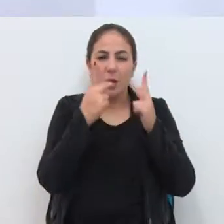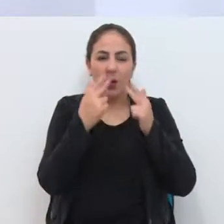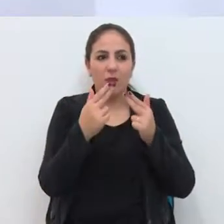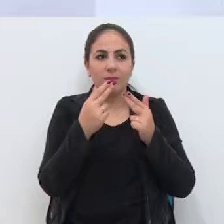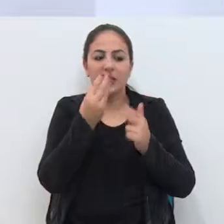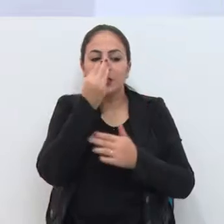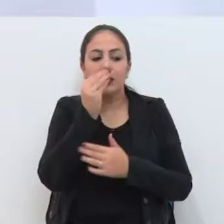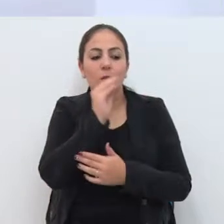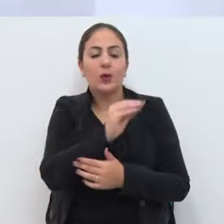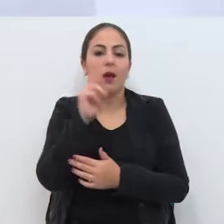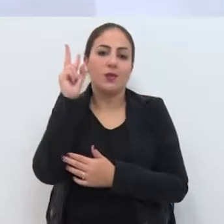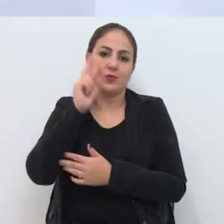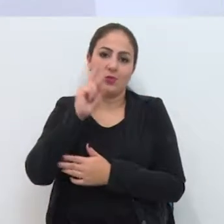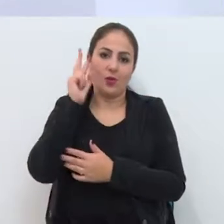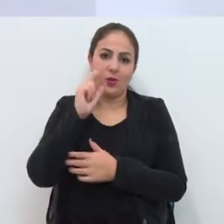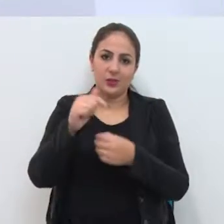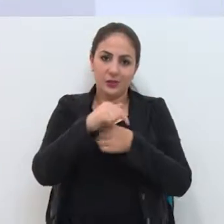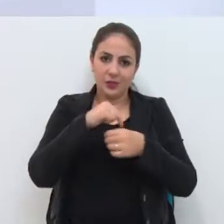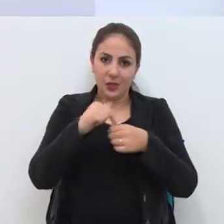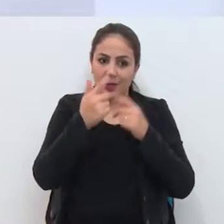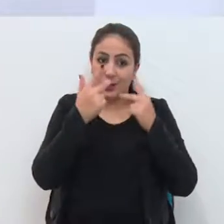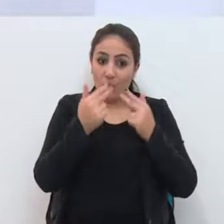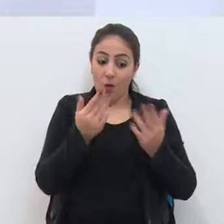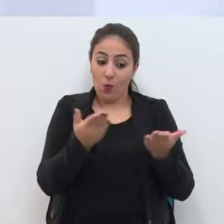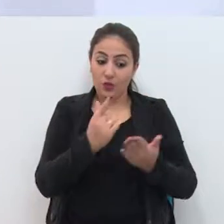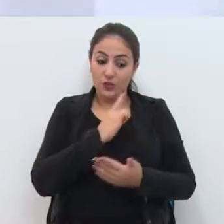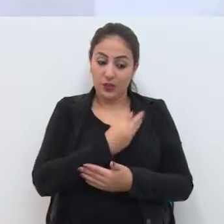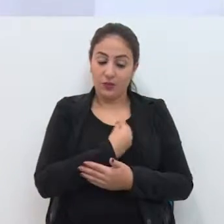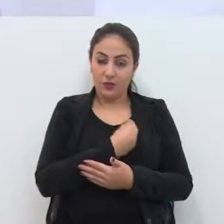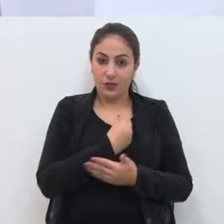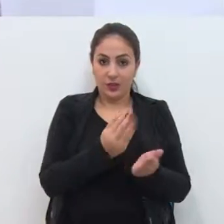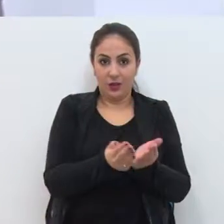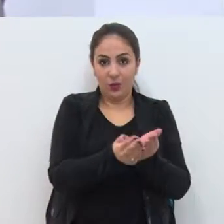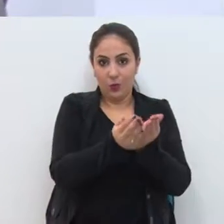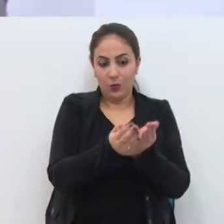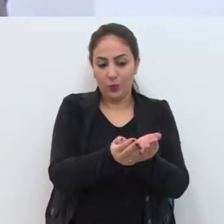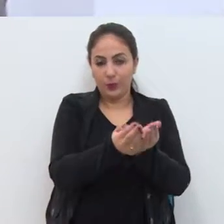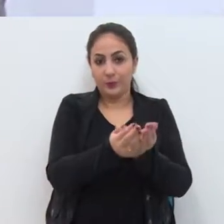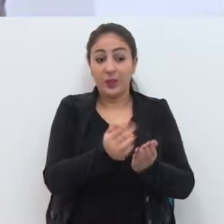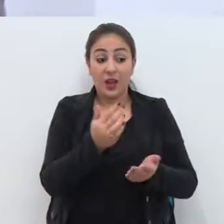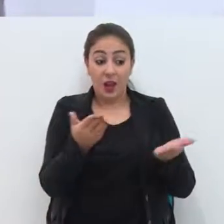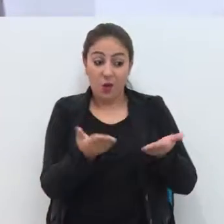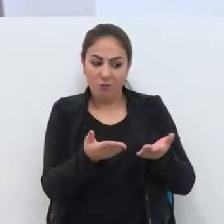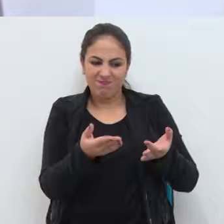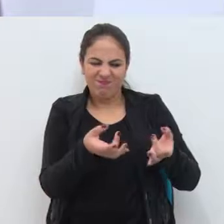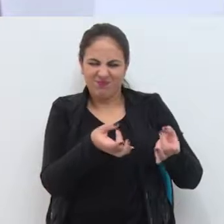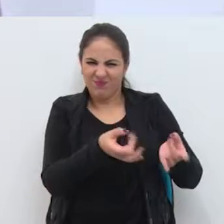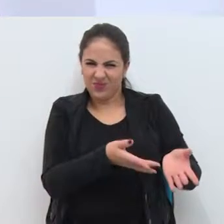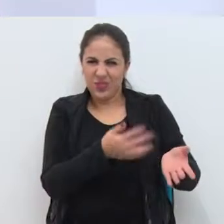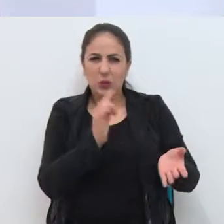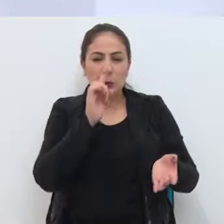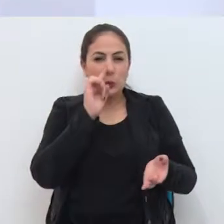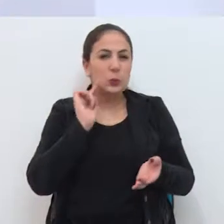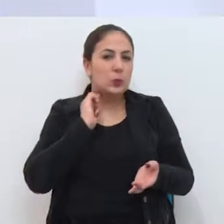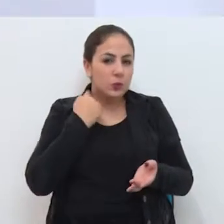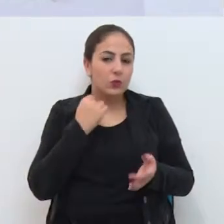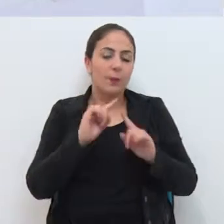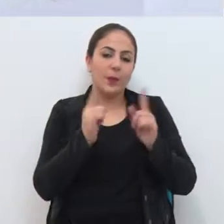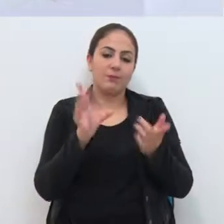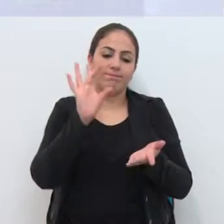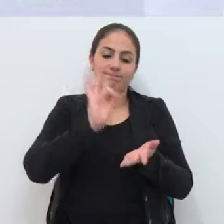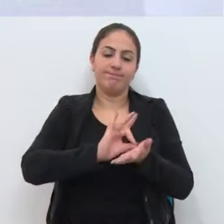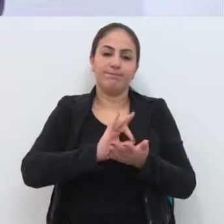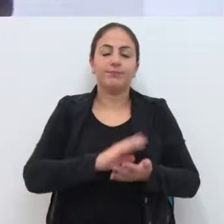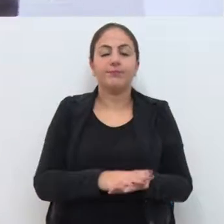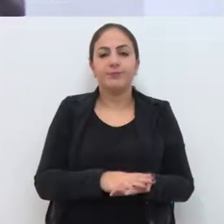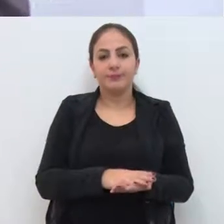irá desprestigiar a história da nossa cidade, que hoje está consolidada com aquele monumento. Mal cuidado, mas, não podemos esquecer, consolidada.